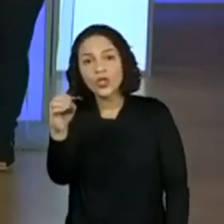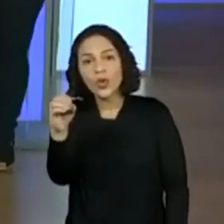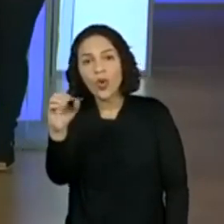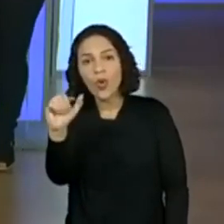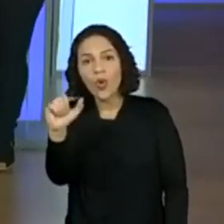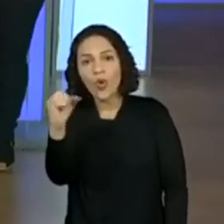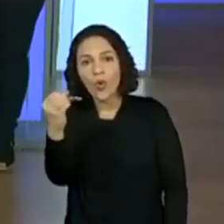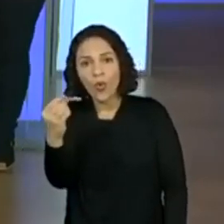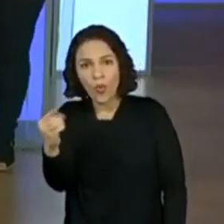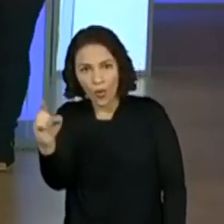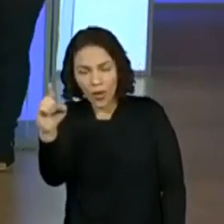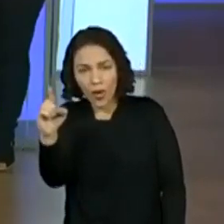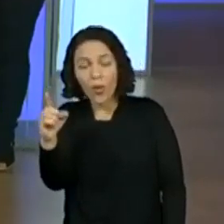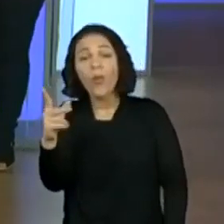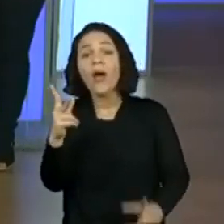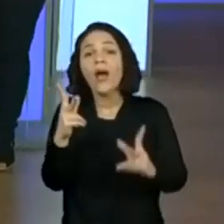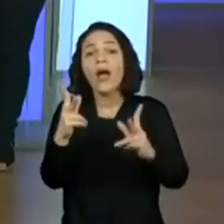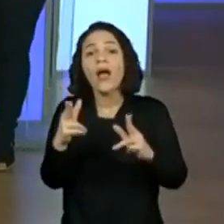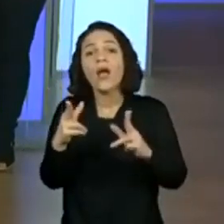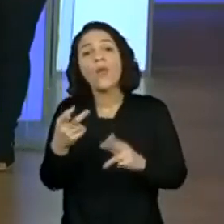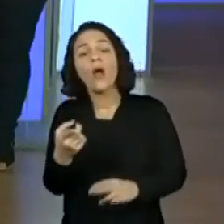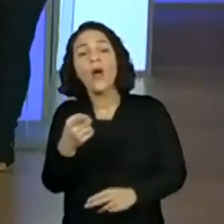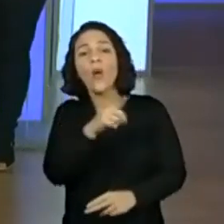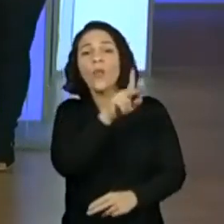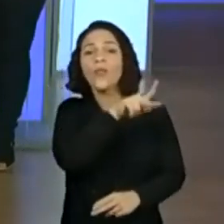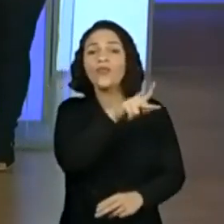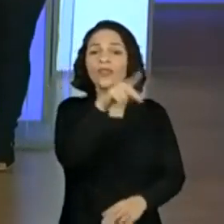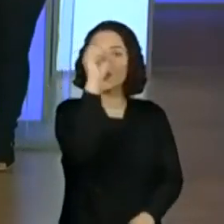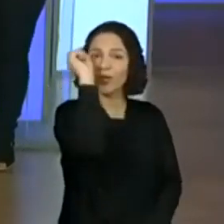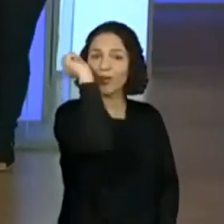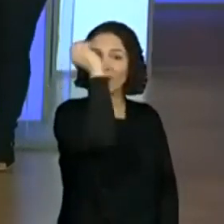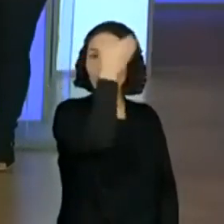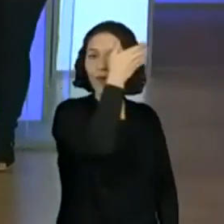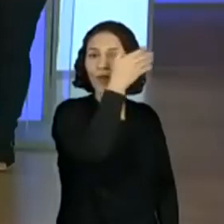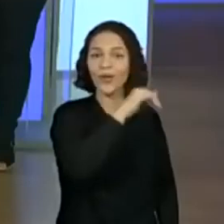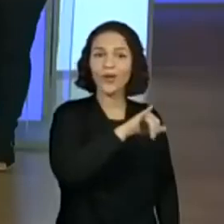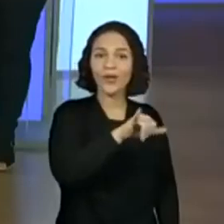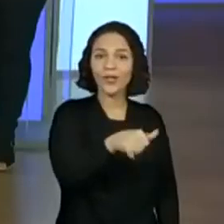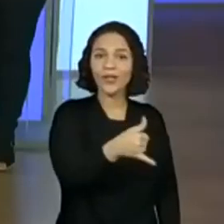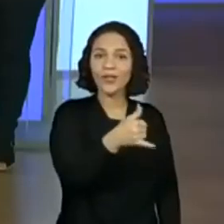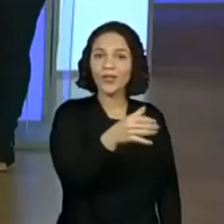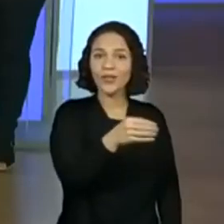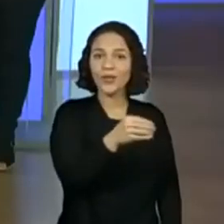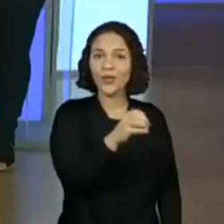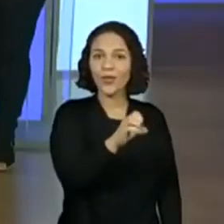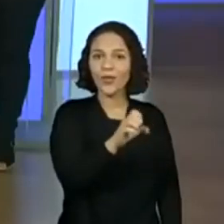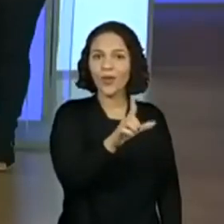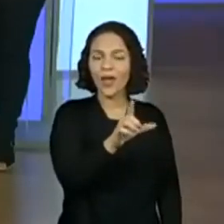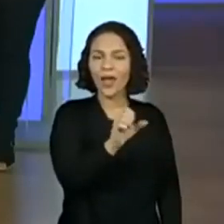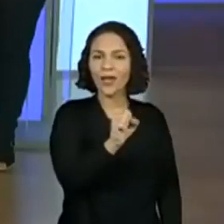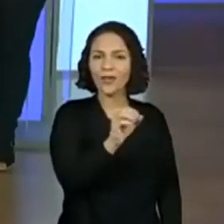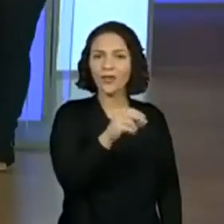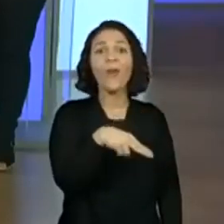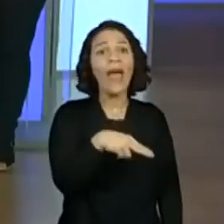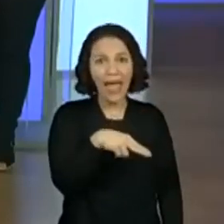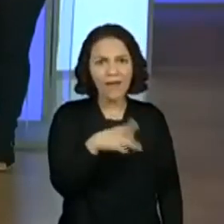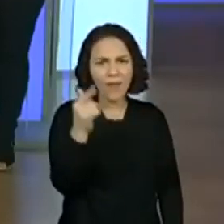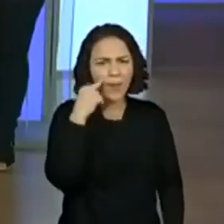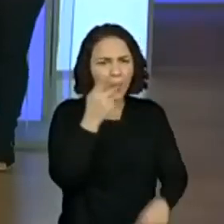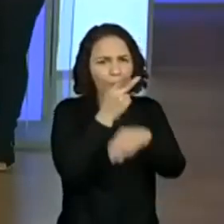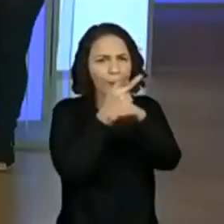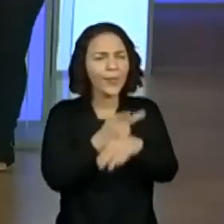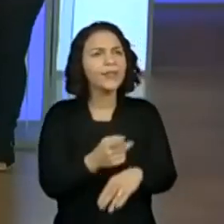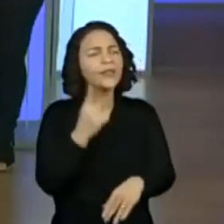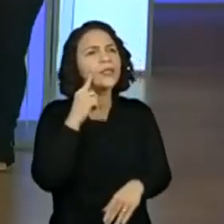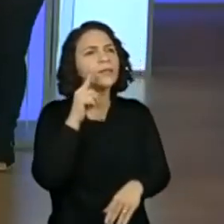nome do professor Joelson na lista? Joelson. O Jô do professor Joelson ajuda a gente a localizar o Jô do João. Ah, tá. Então eu tenho que